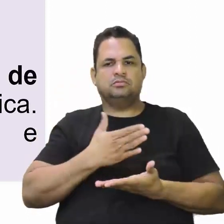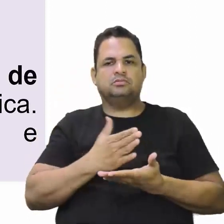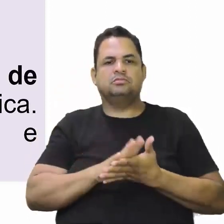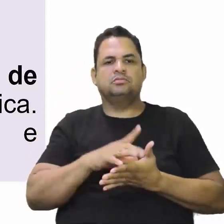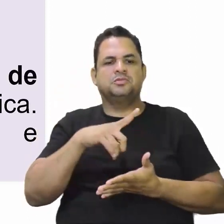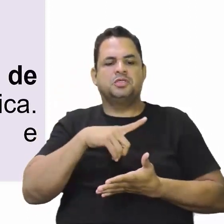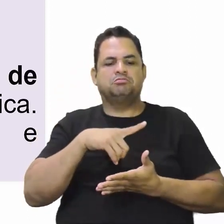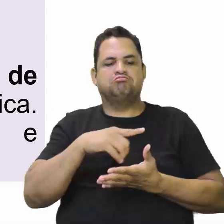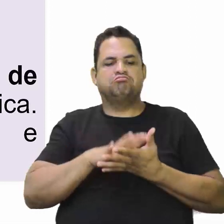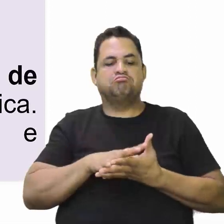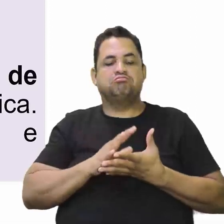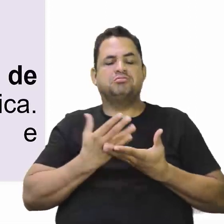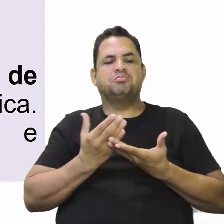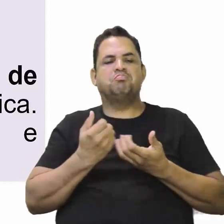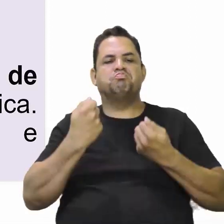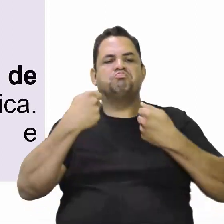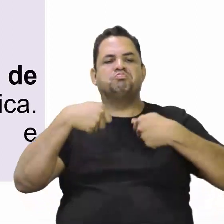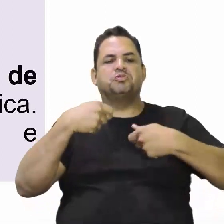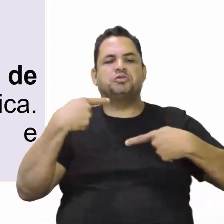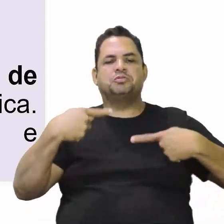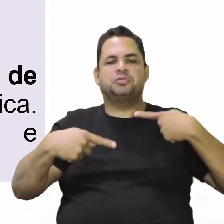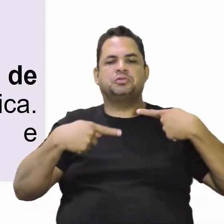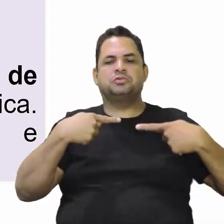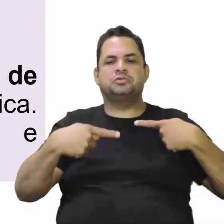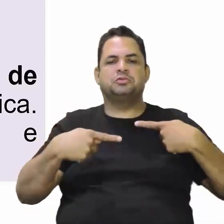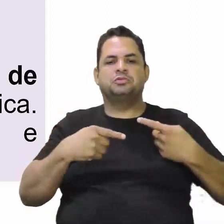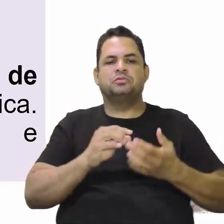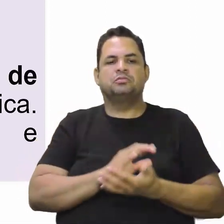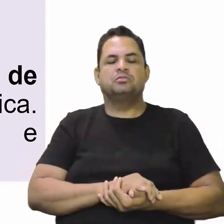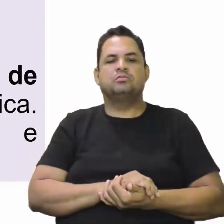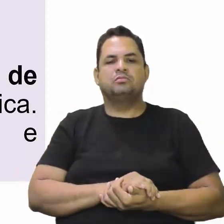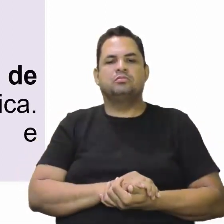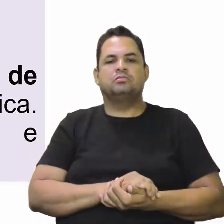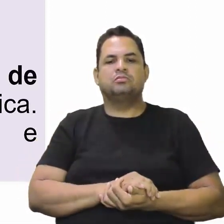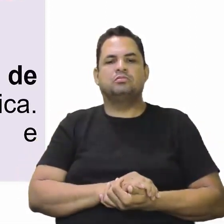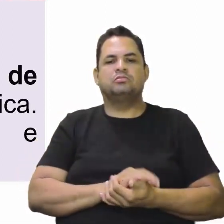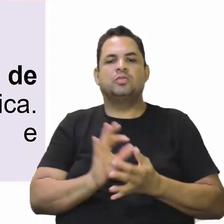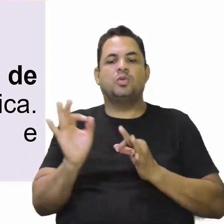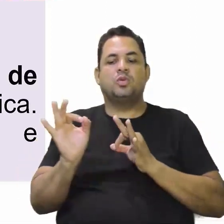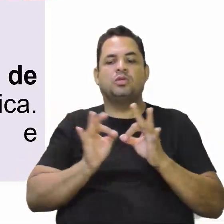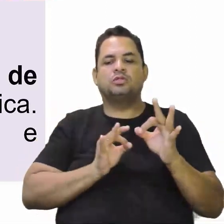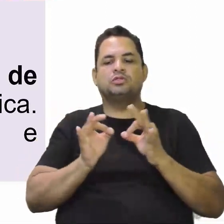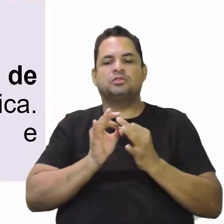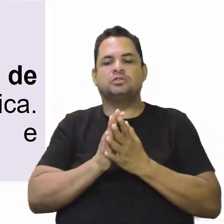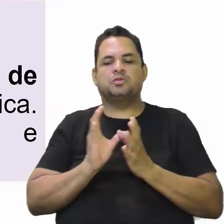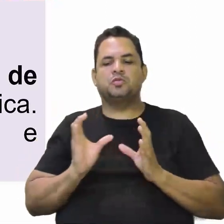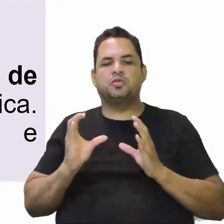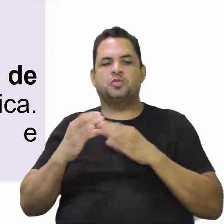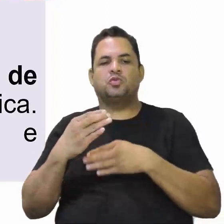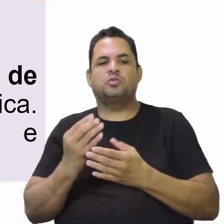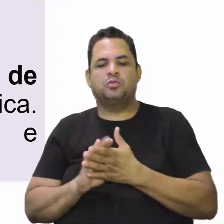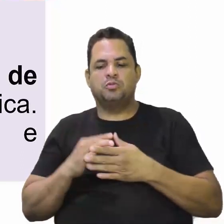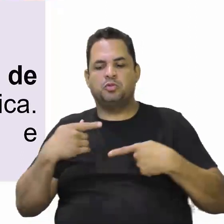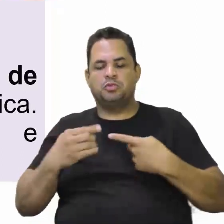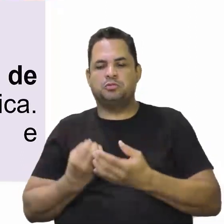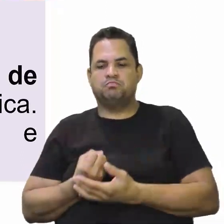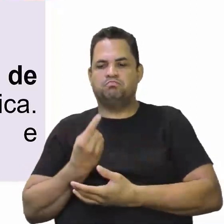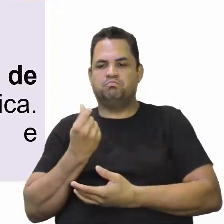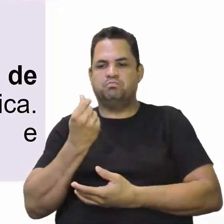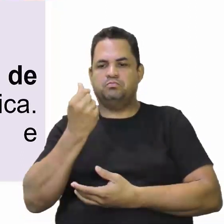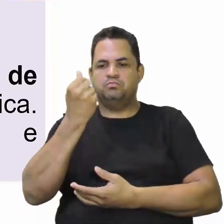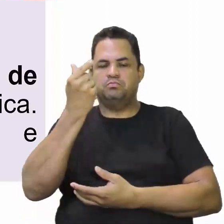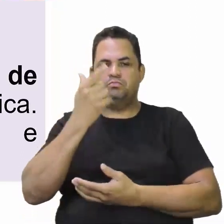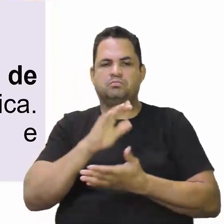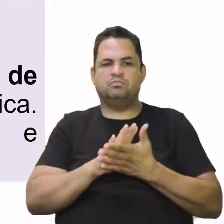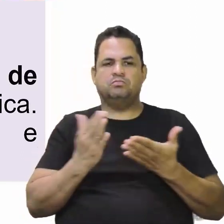amplos poderes políticos. Os chapetões, eles formavam essa elite. A